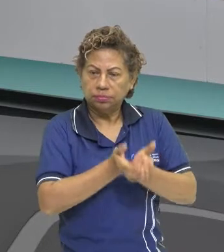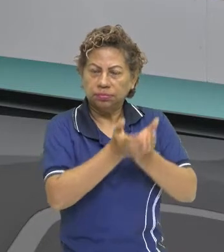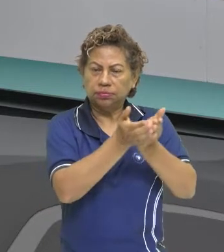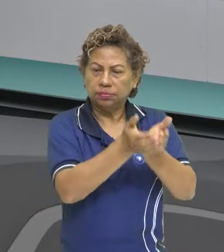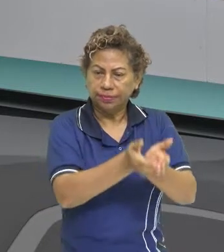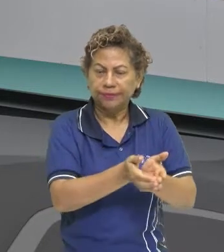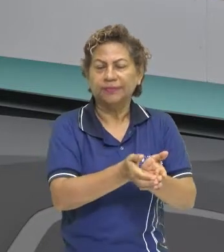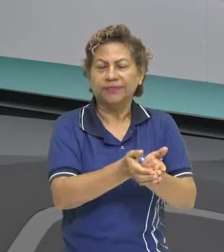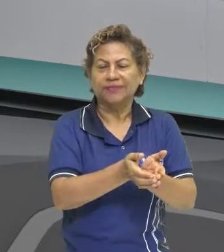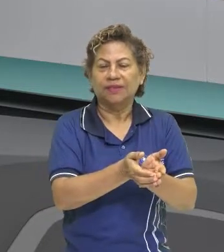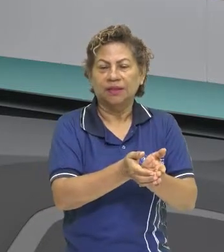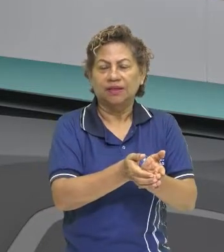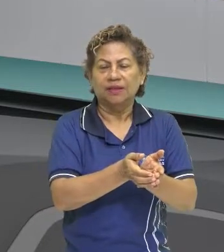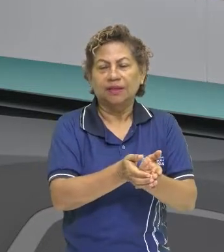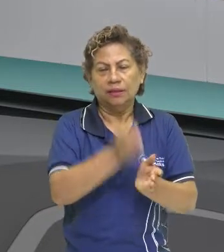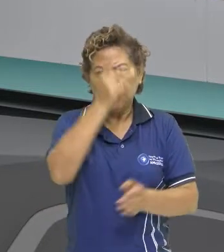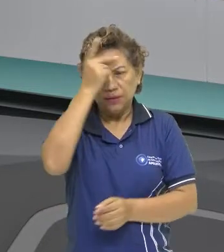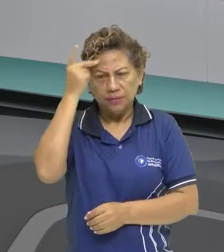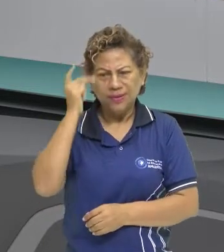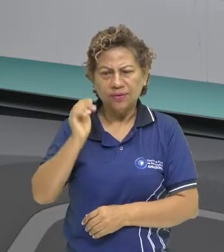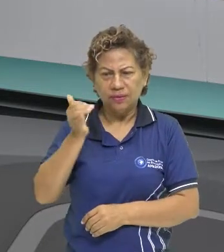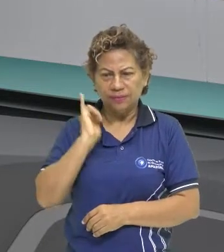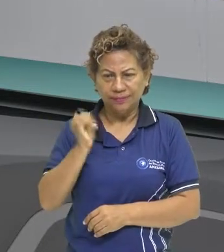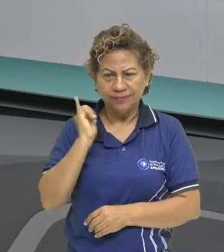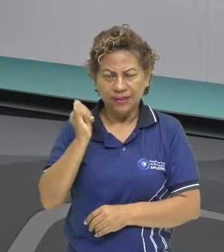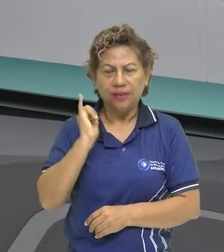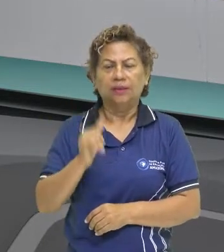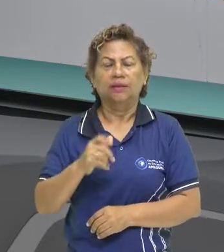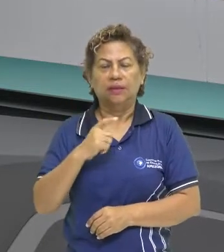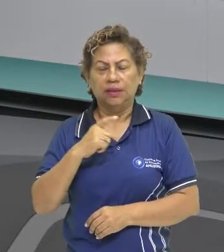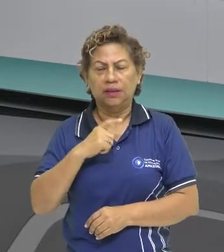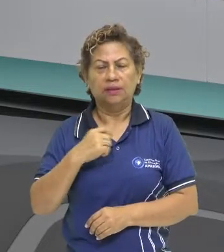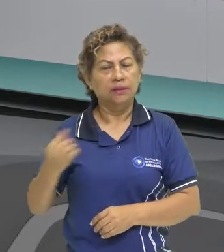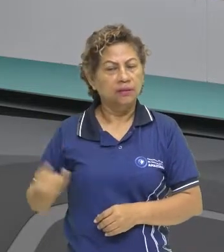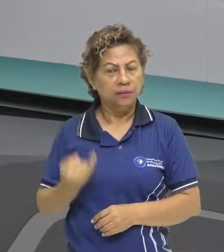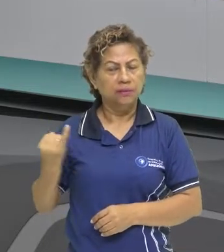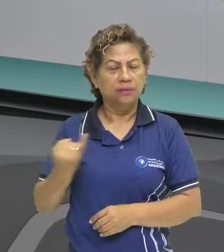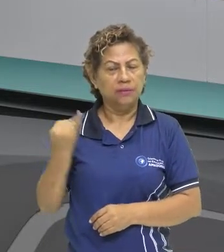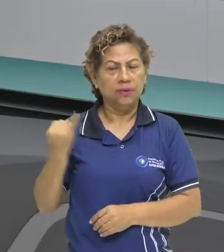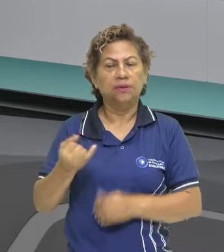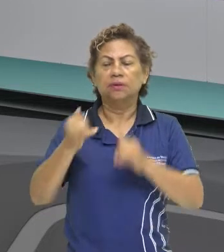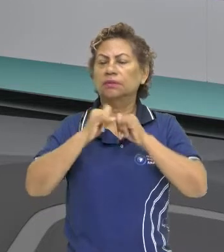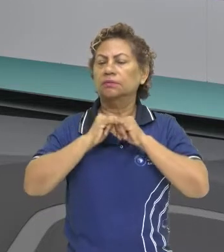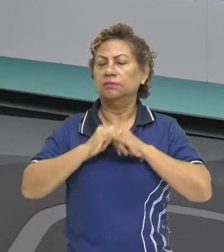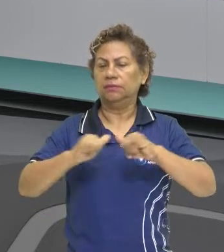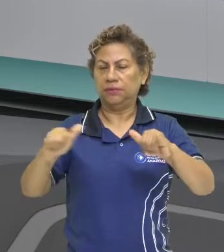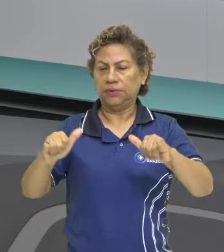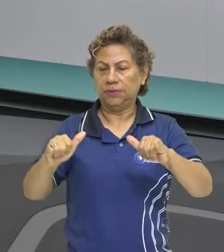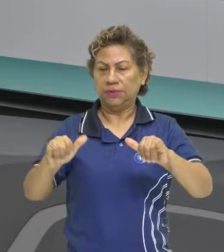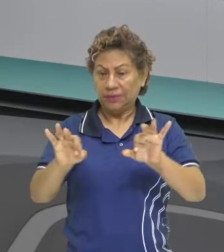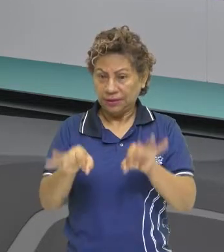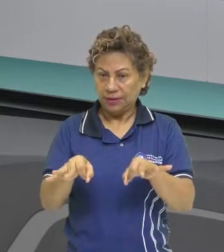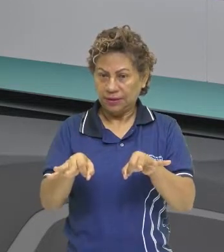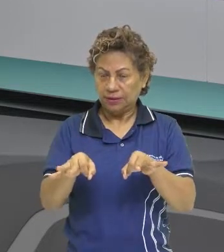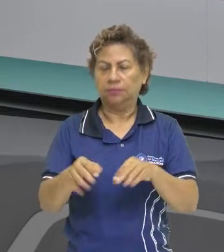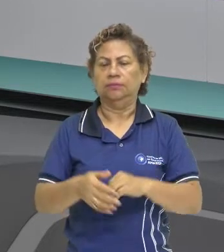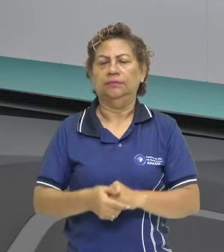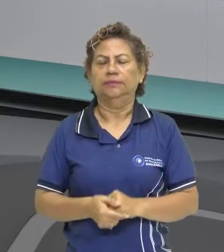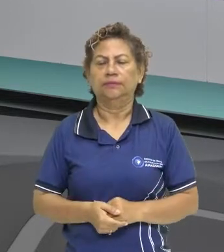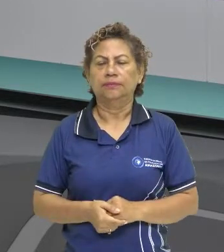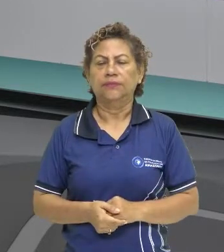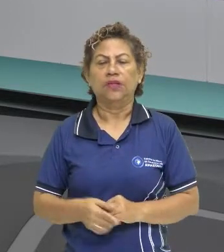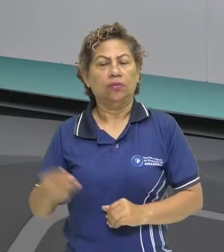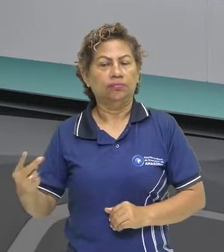cronistas, dos viajantes, ela tem como caráter mais informativo, certo? É um